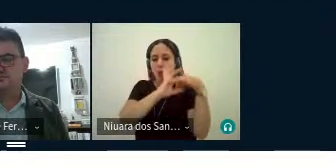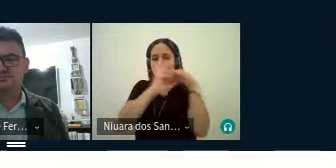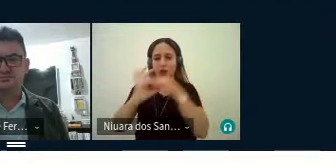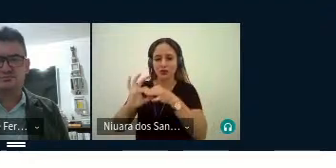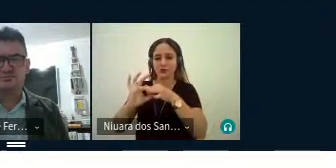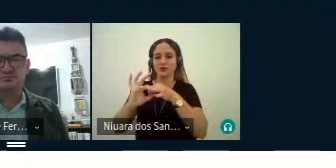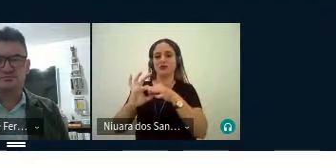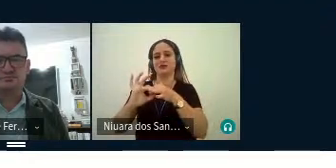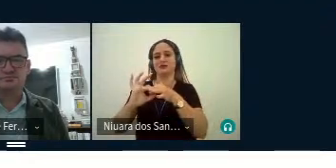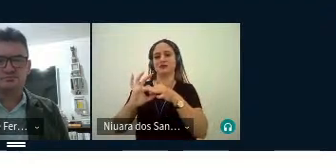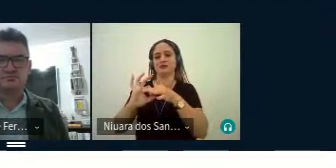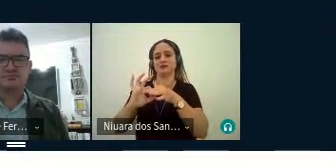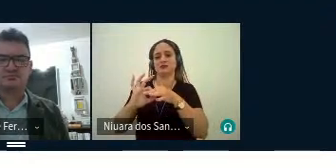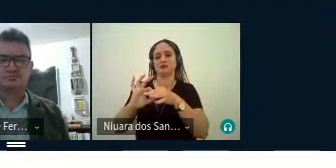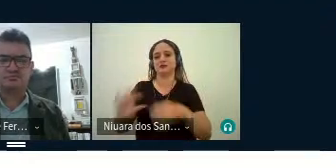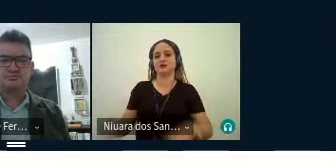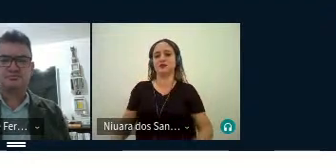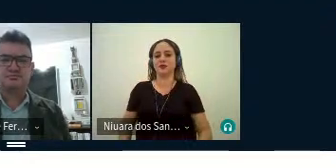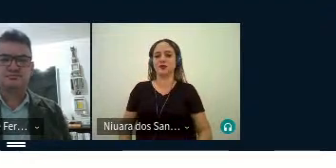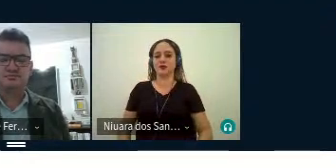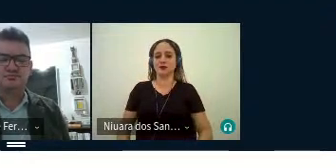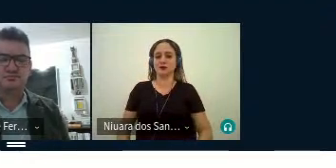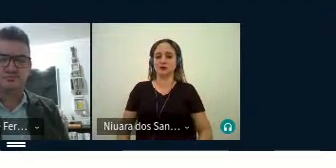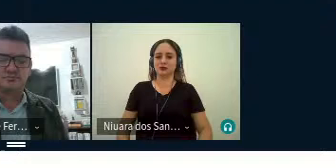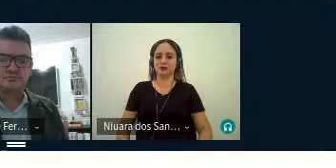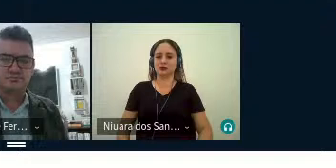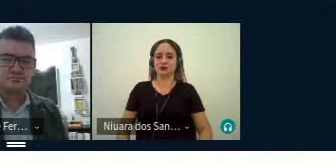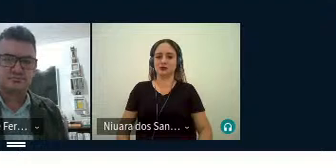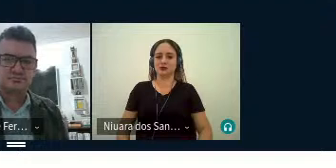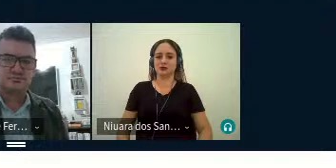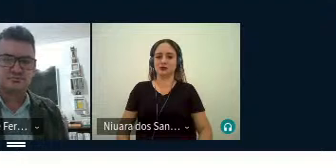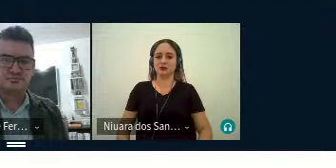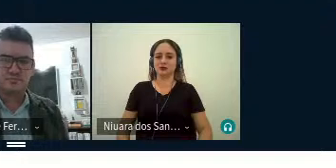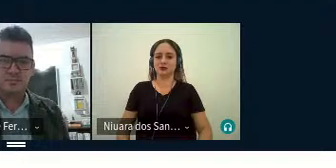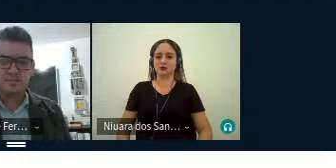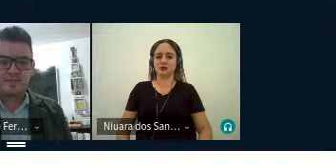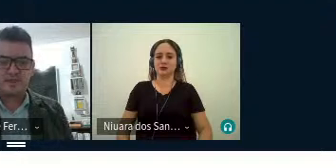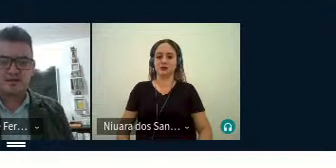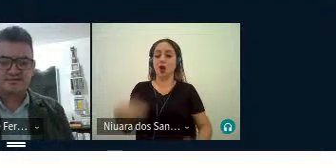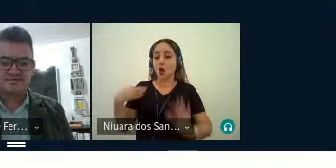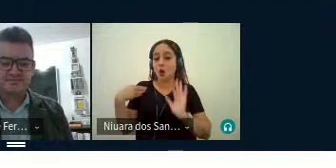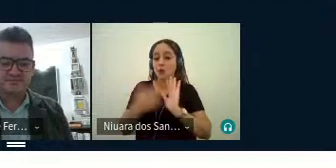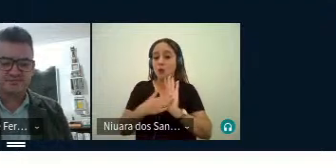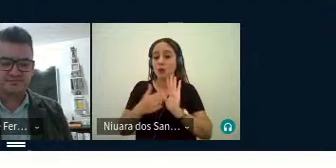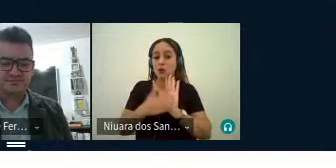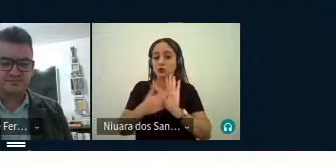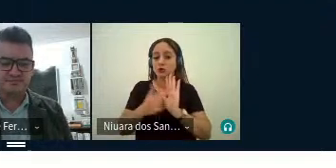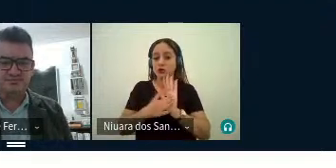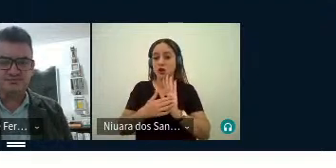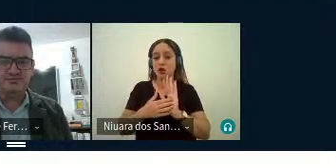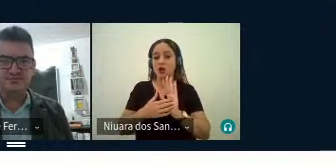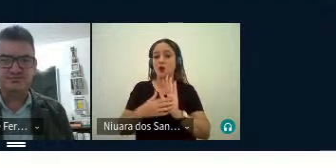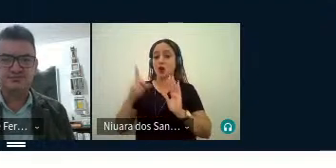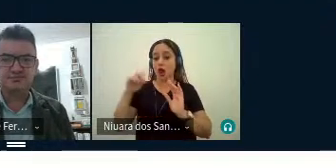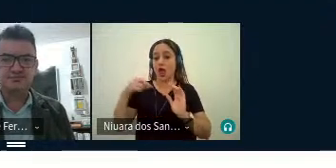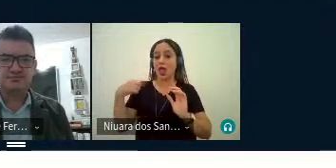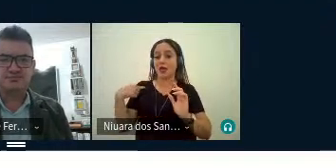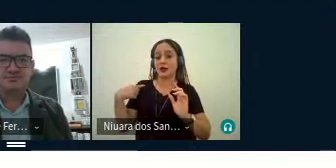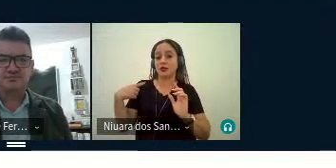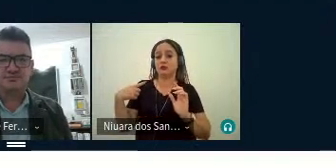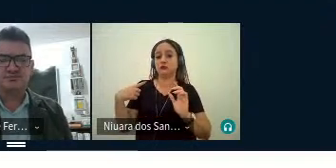sua proposição, sua contextualização, sua proposição, parte de uma concepção